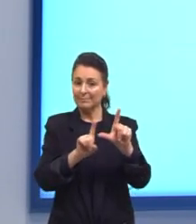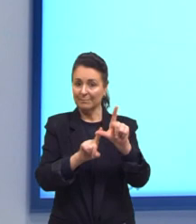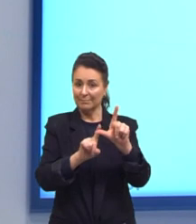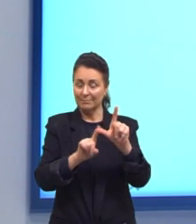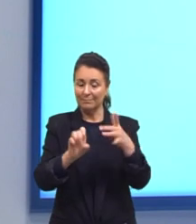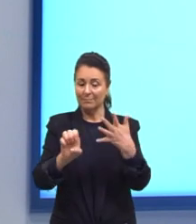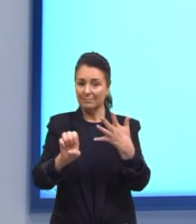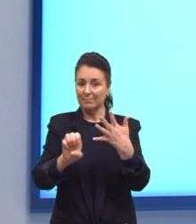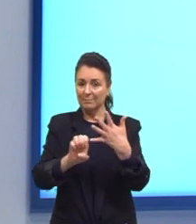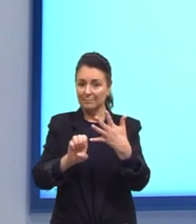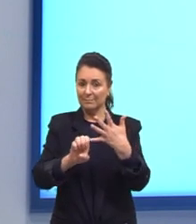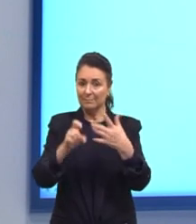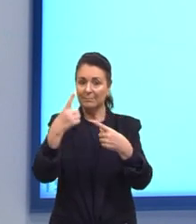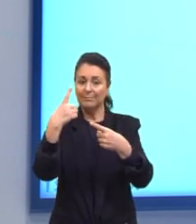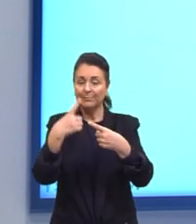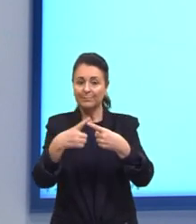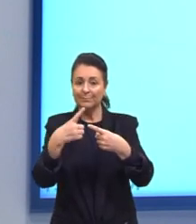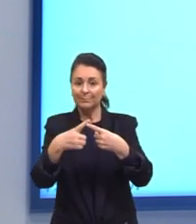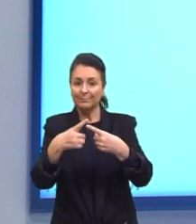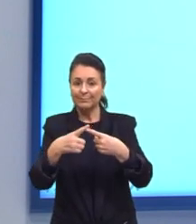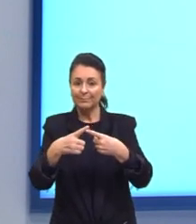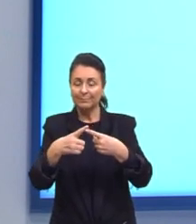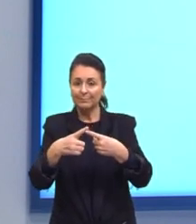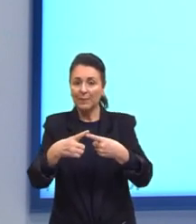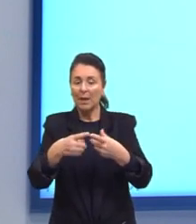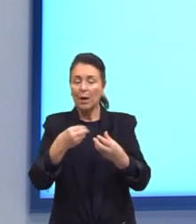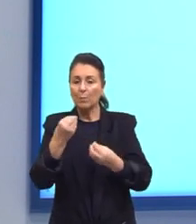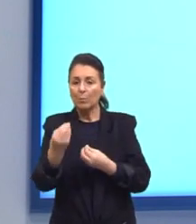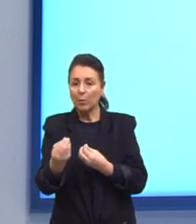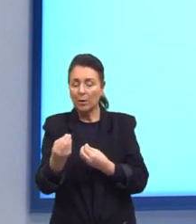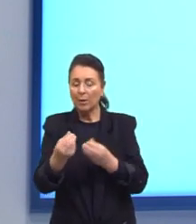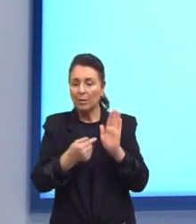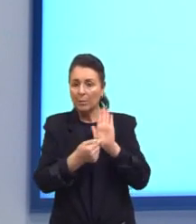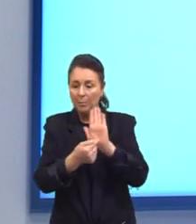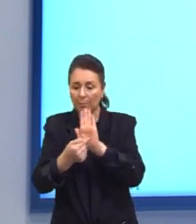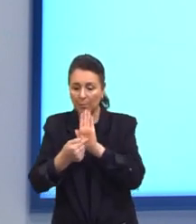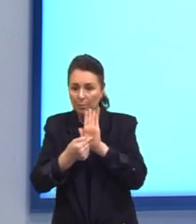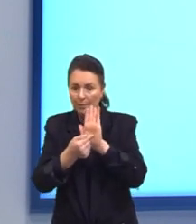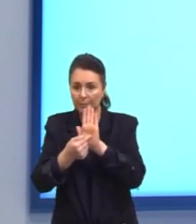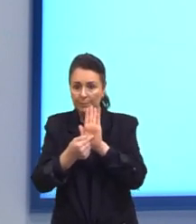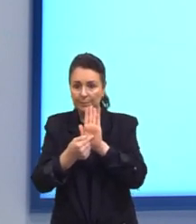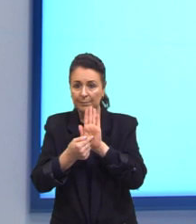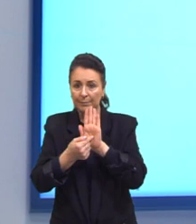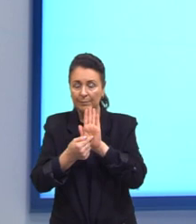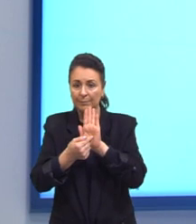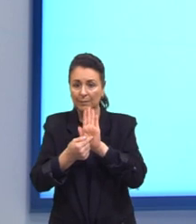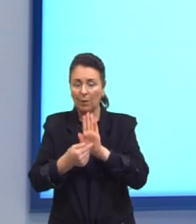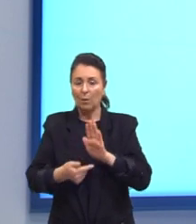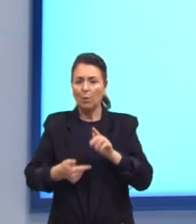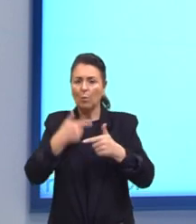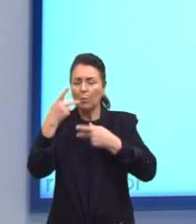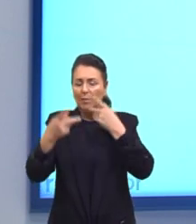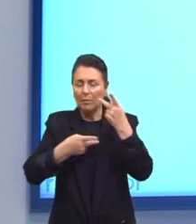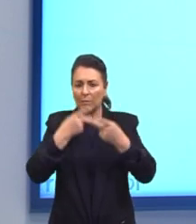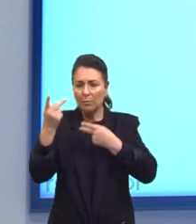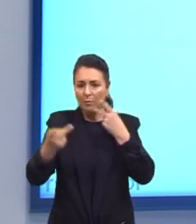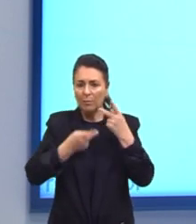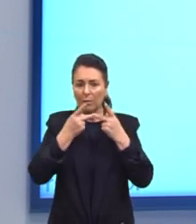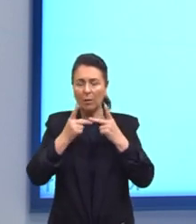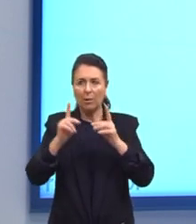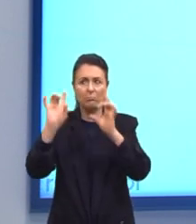E Por quê? Porque ela como traz ali Uma fala muito